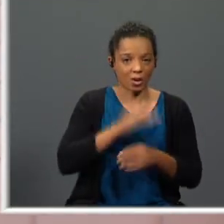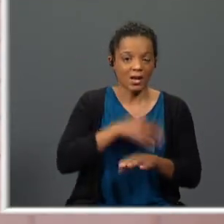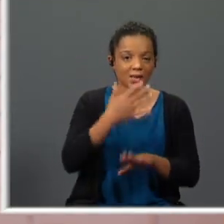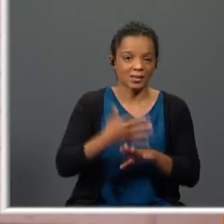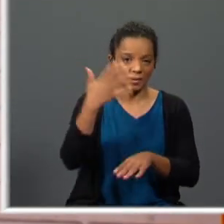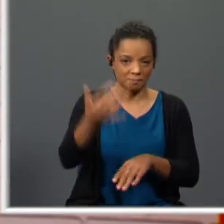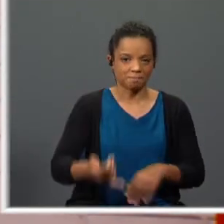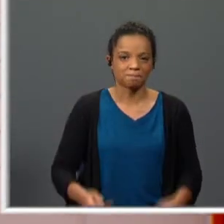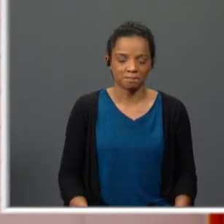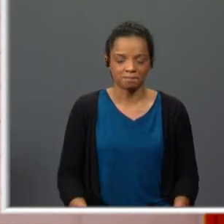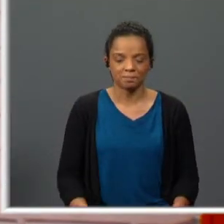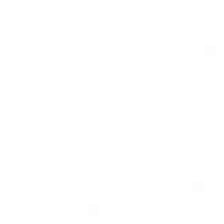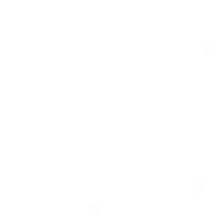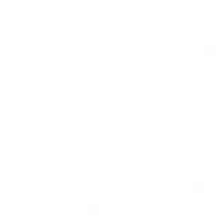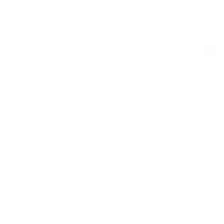até lá